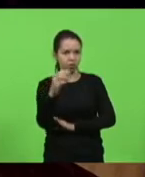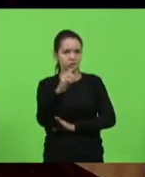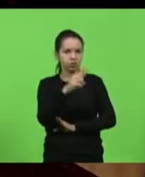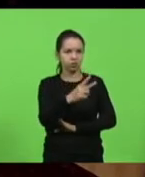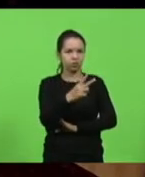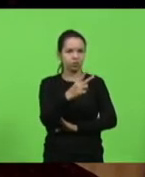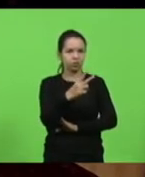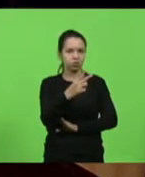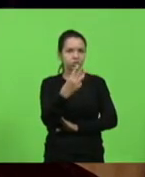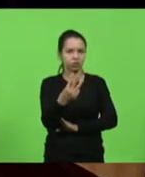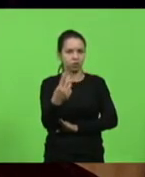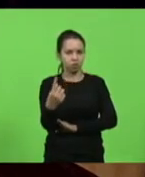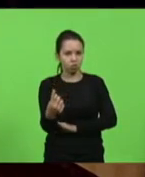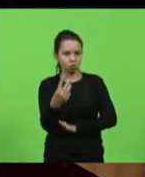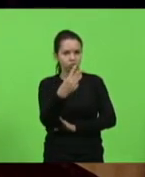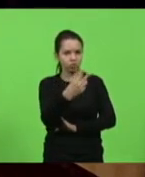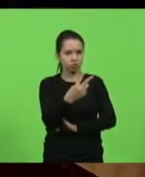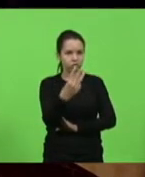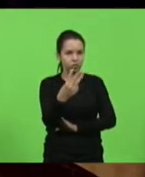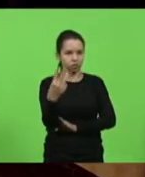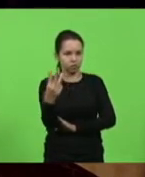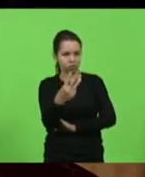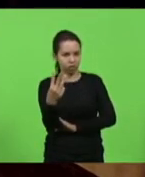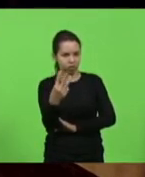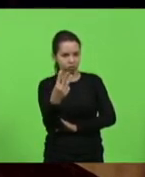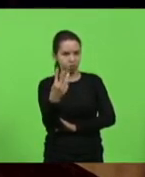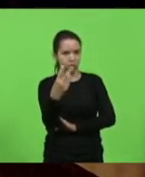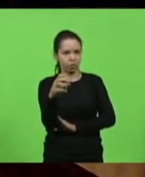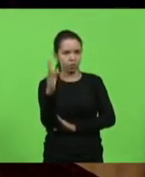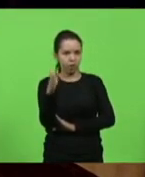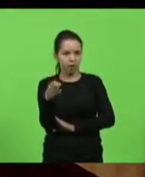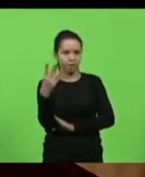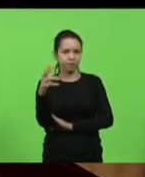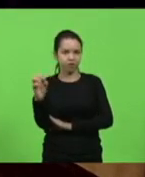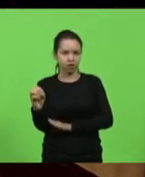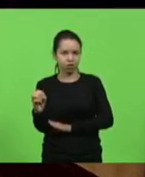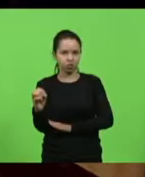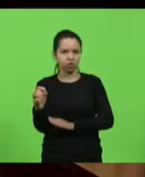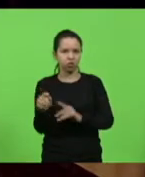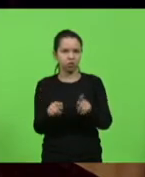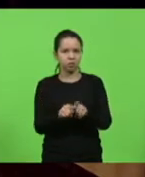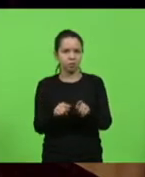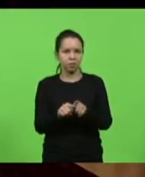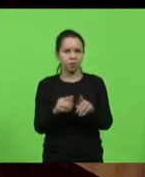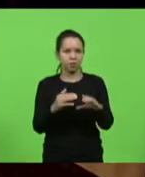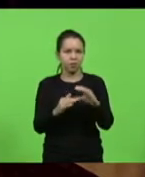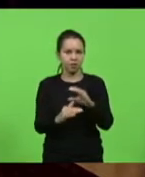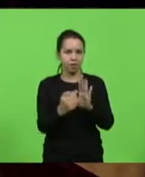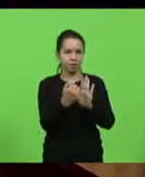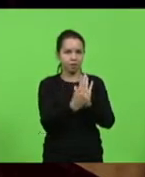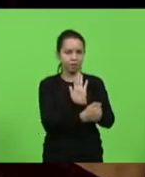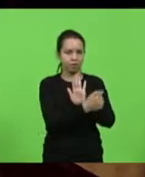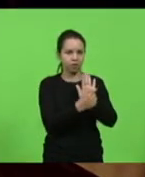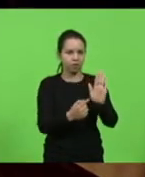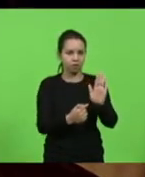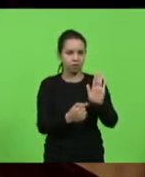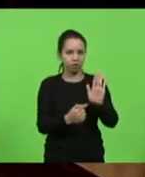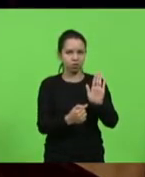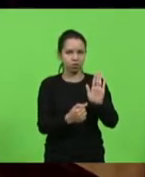e 233-2020. As mensagens de vetos números 447,